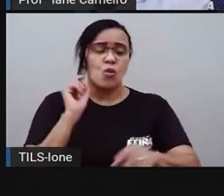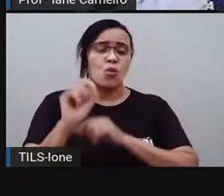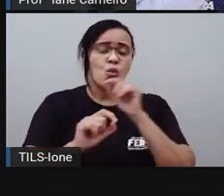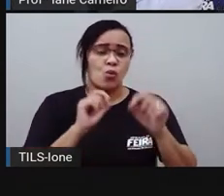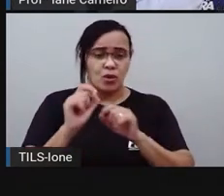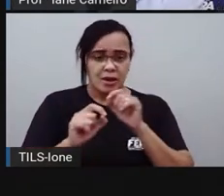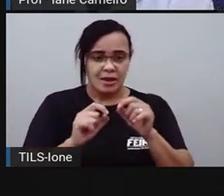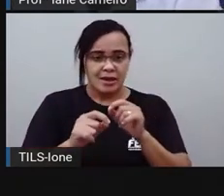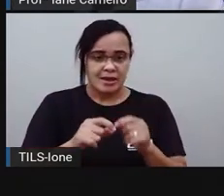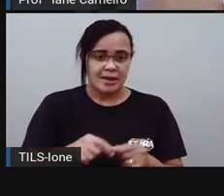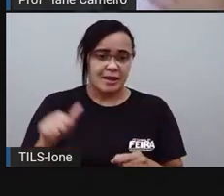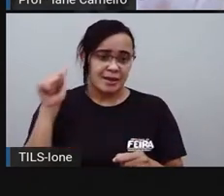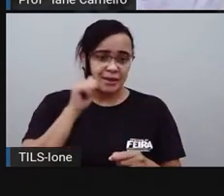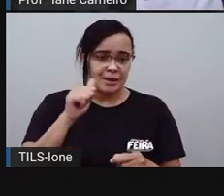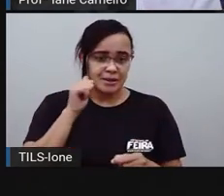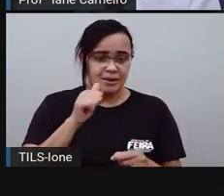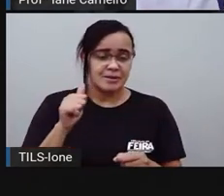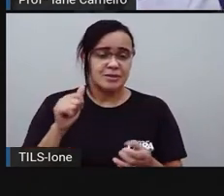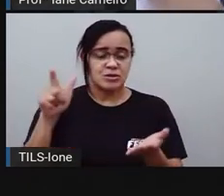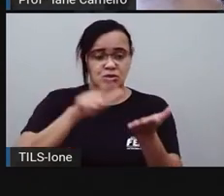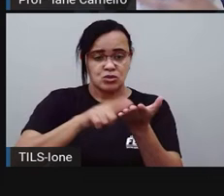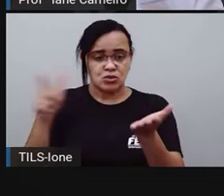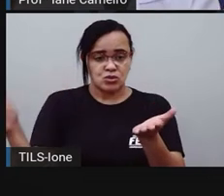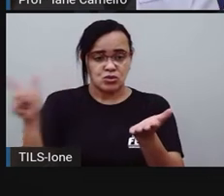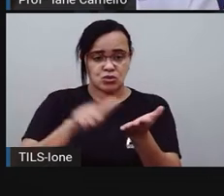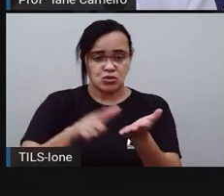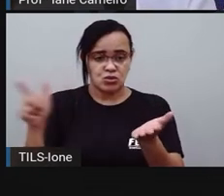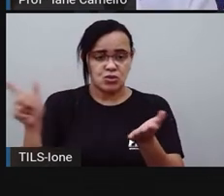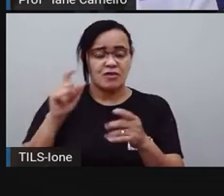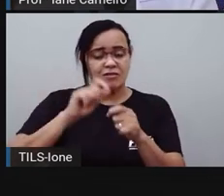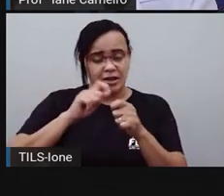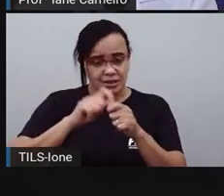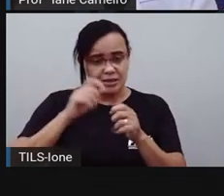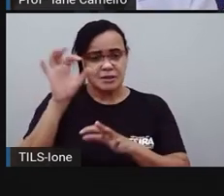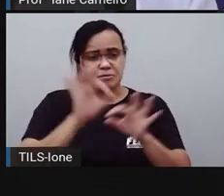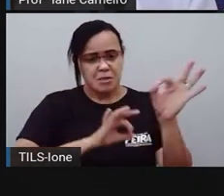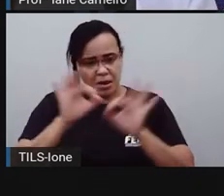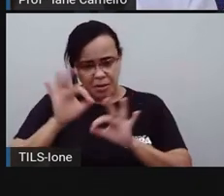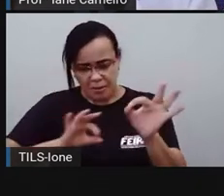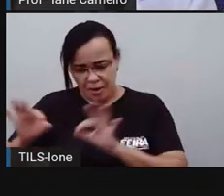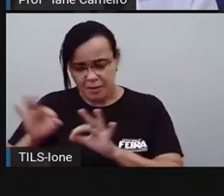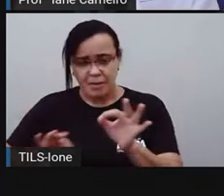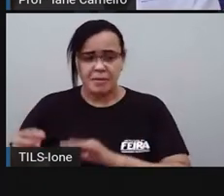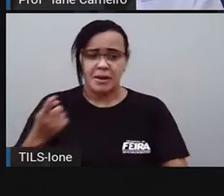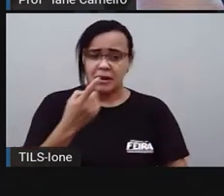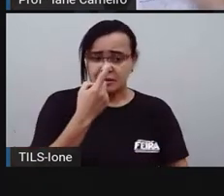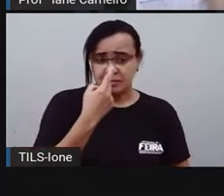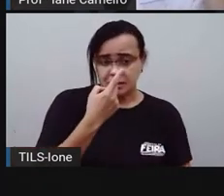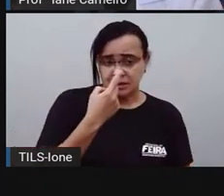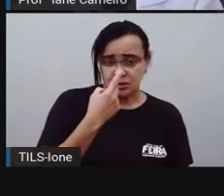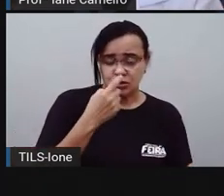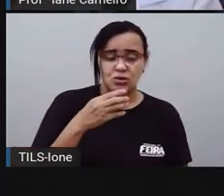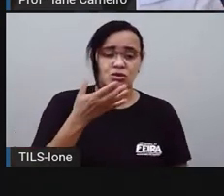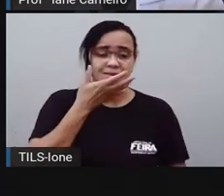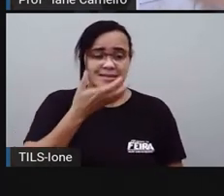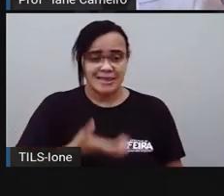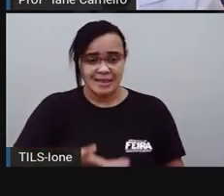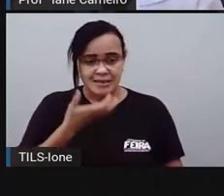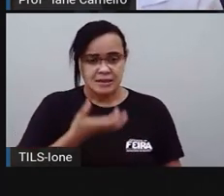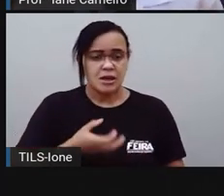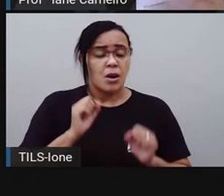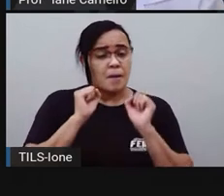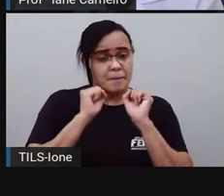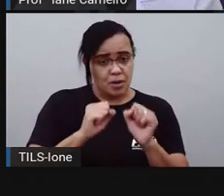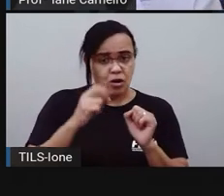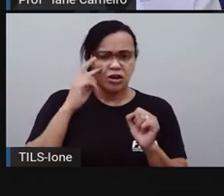moça, né? Um jornal que fez... Fazendo, né? Essa receita de biscoitos de Natal. E você pode observar, tentar